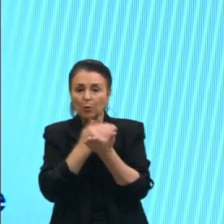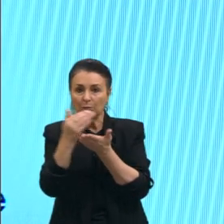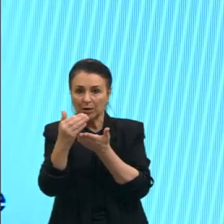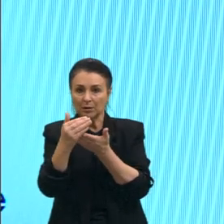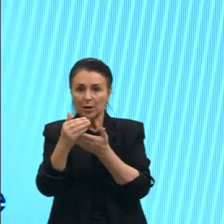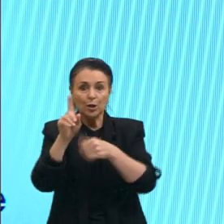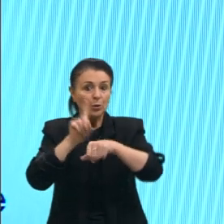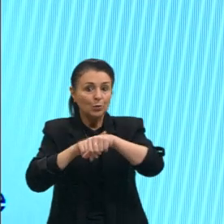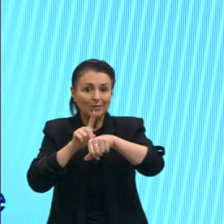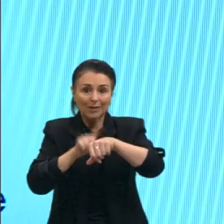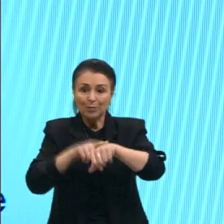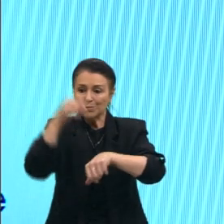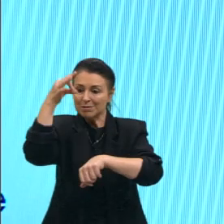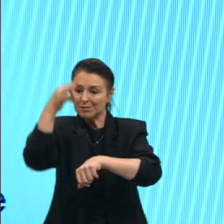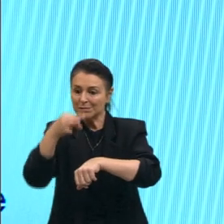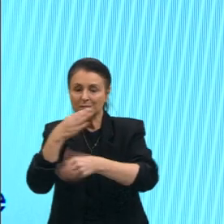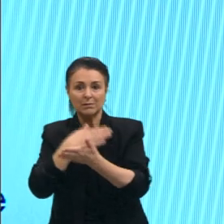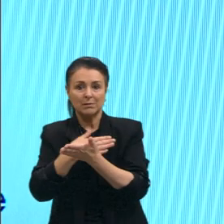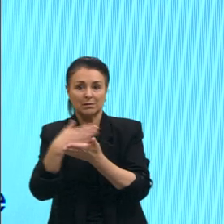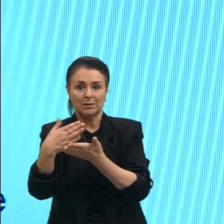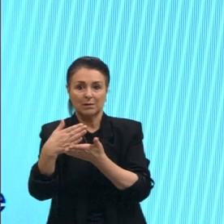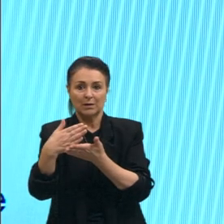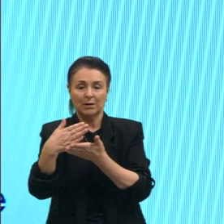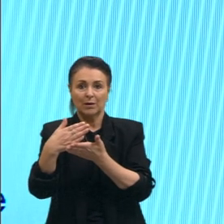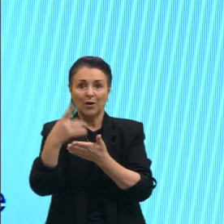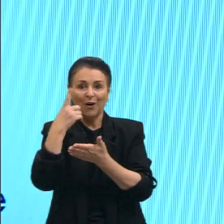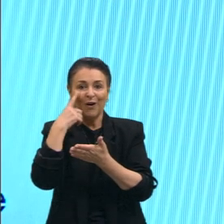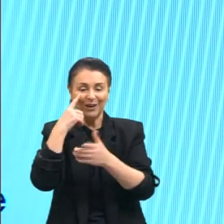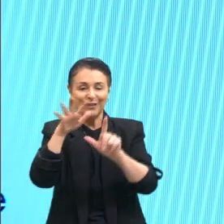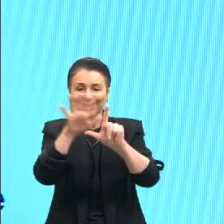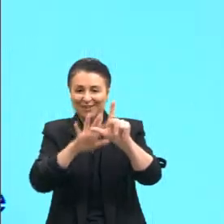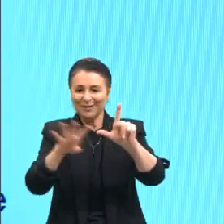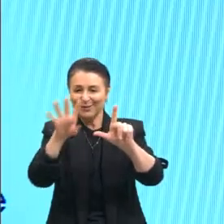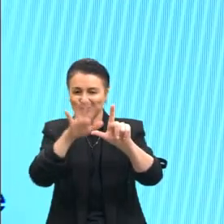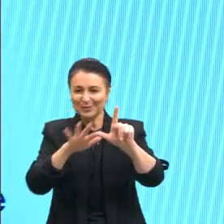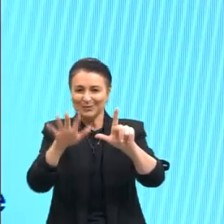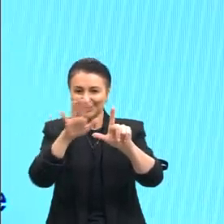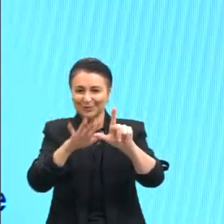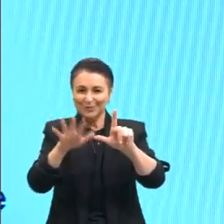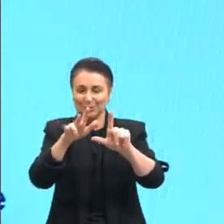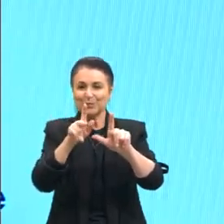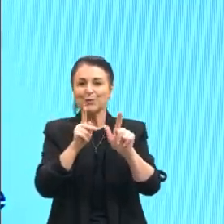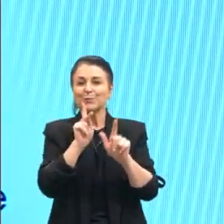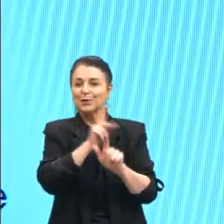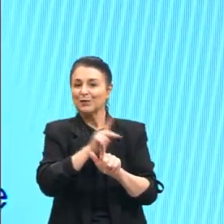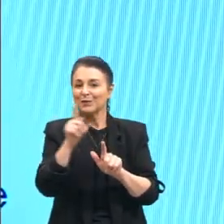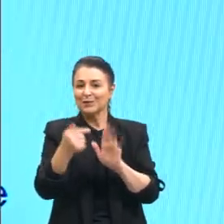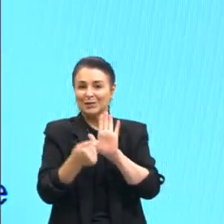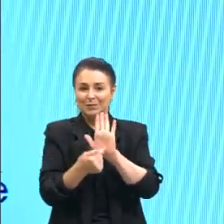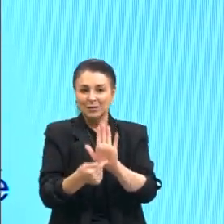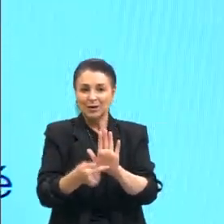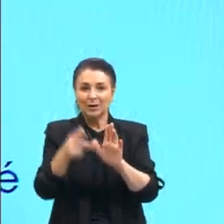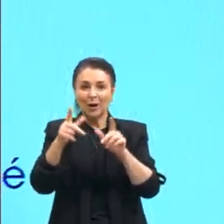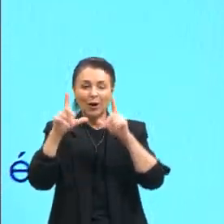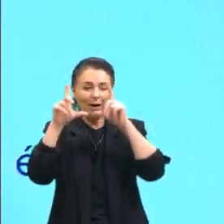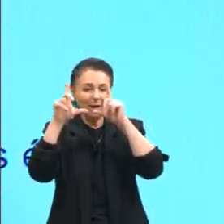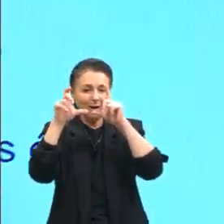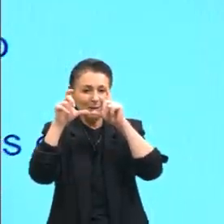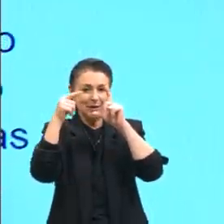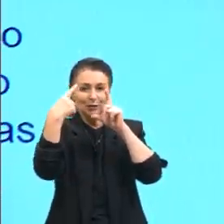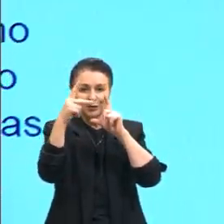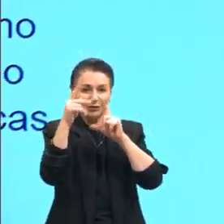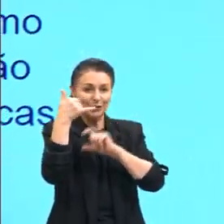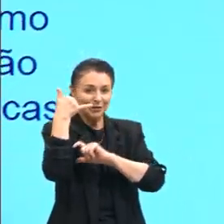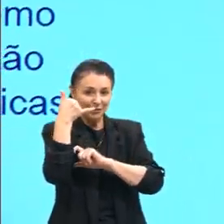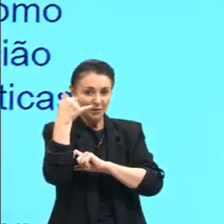real, certo? Eu consigo ver, ó, aí tá aparecendo pra vocês aí esse QR Code. Certo? Aponta aí a câmera do teu celular